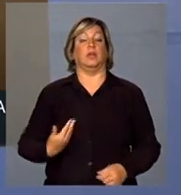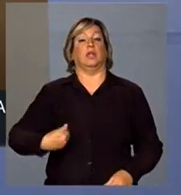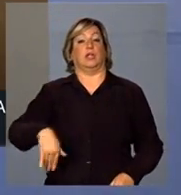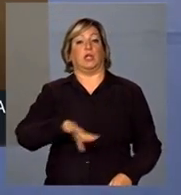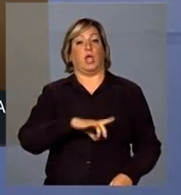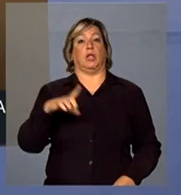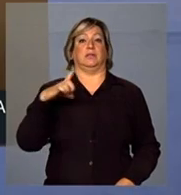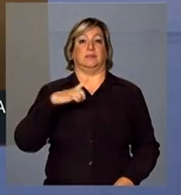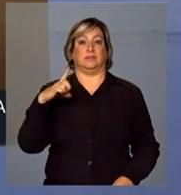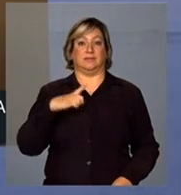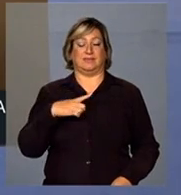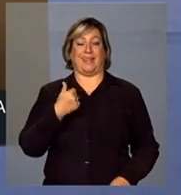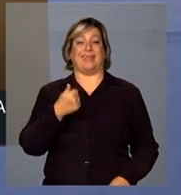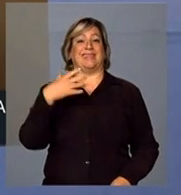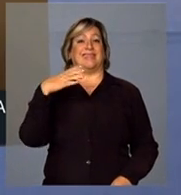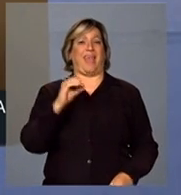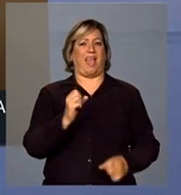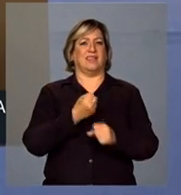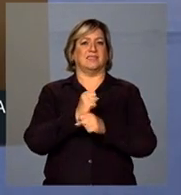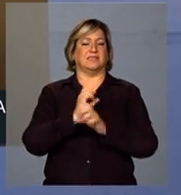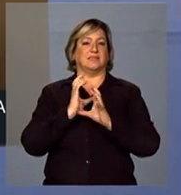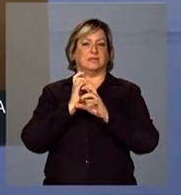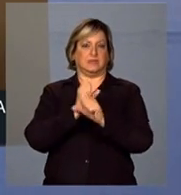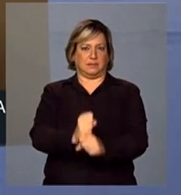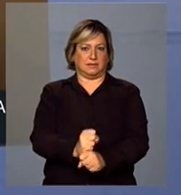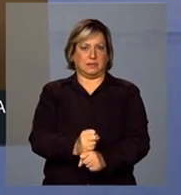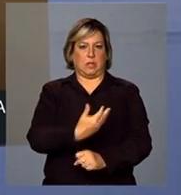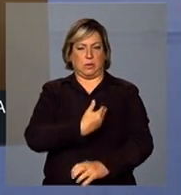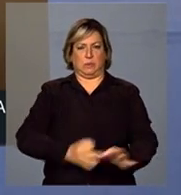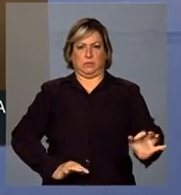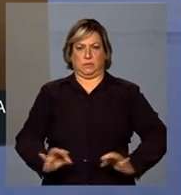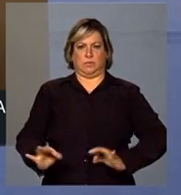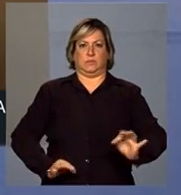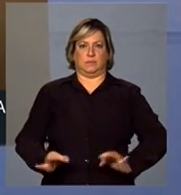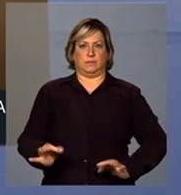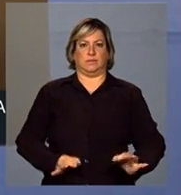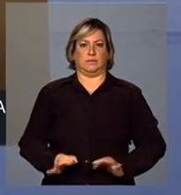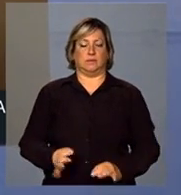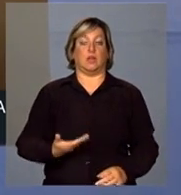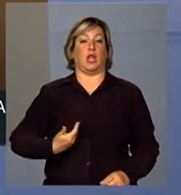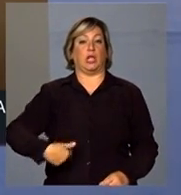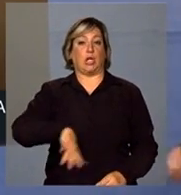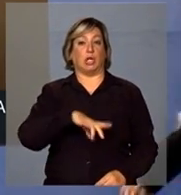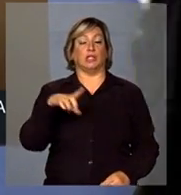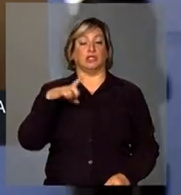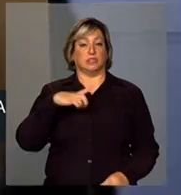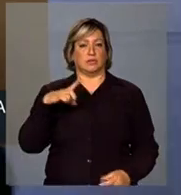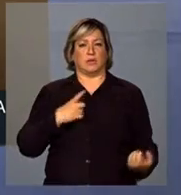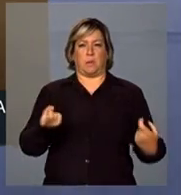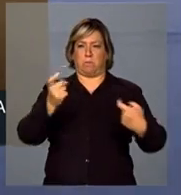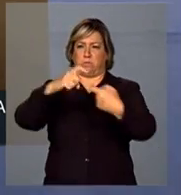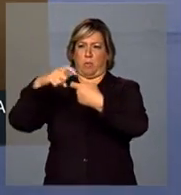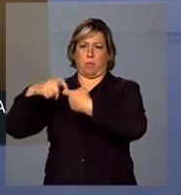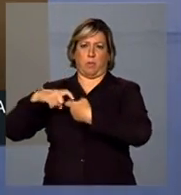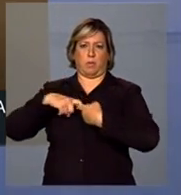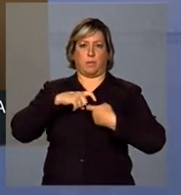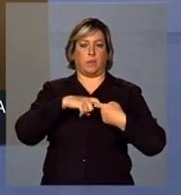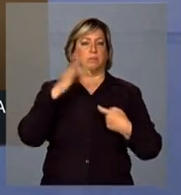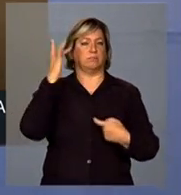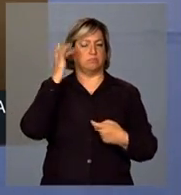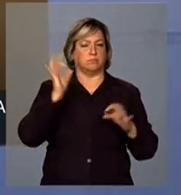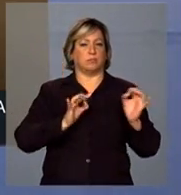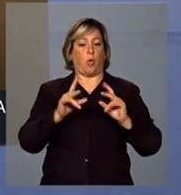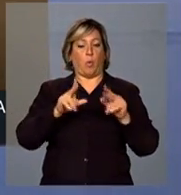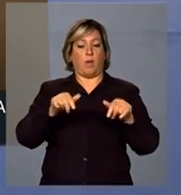há 10 anos no governo. Nós tivemos parcerias estratégicas como